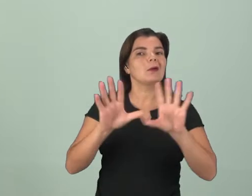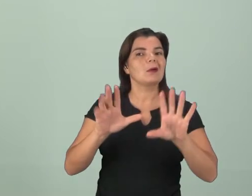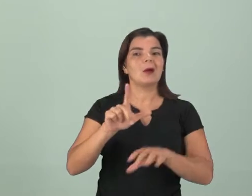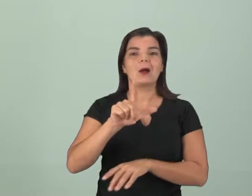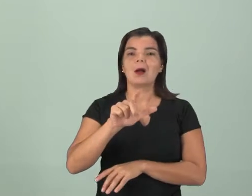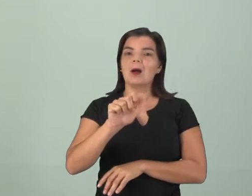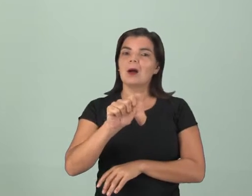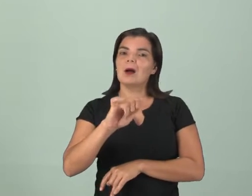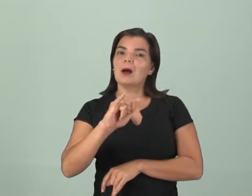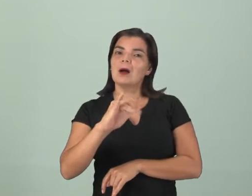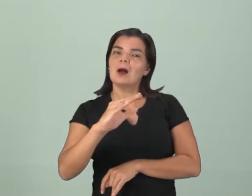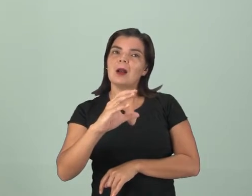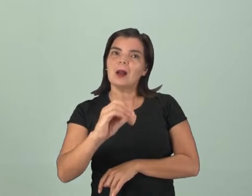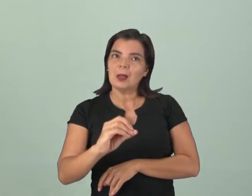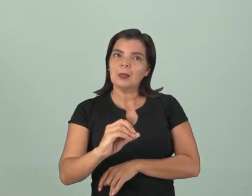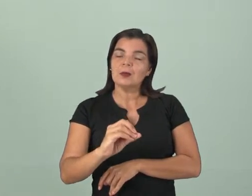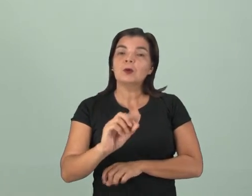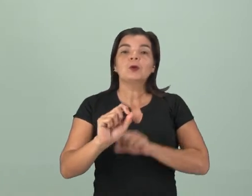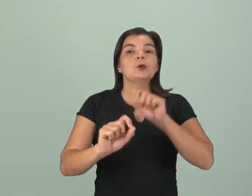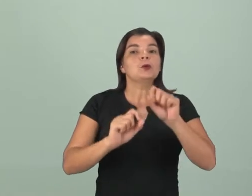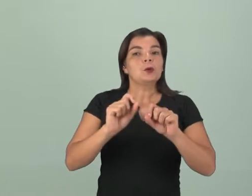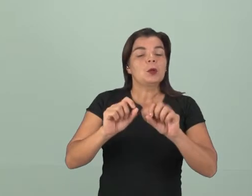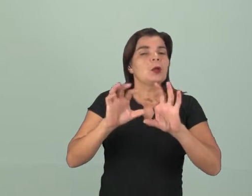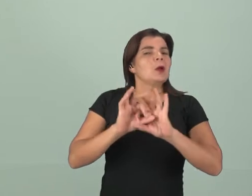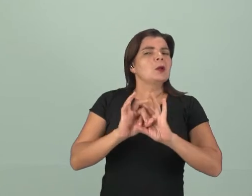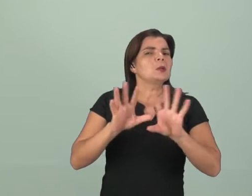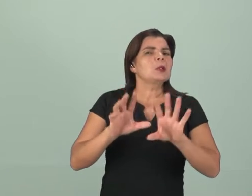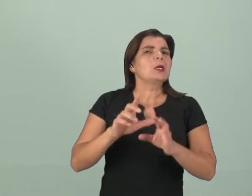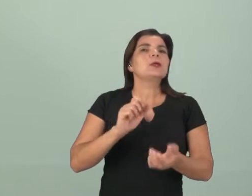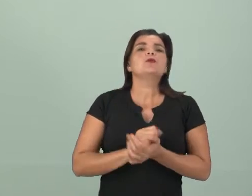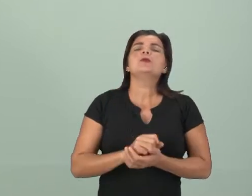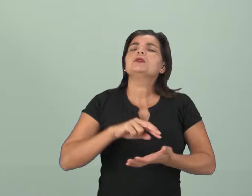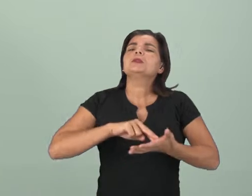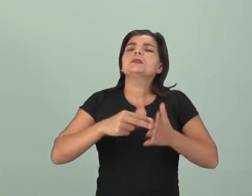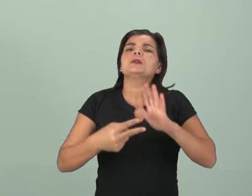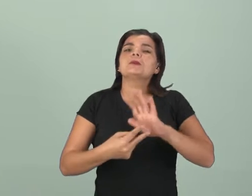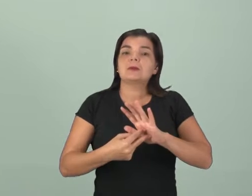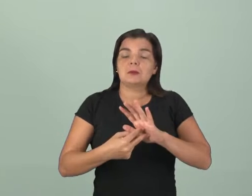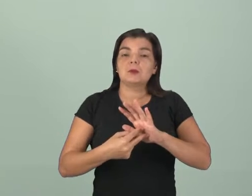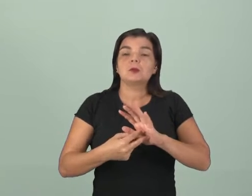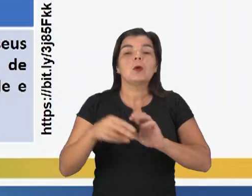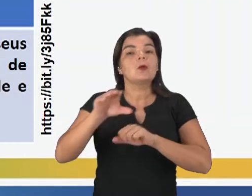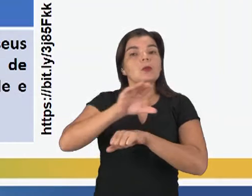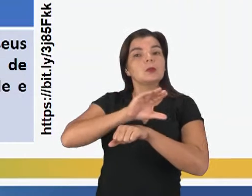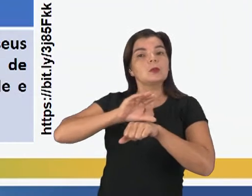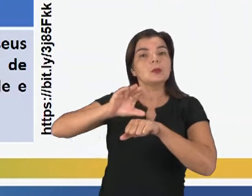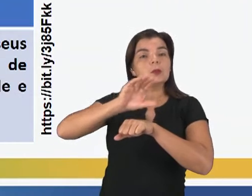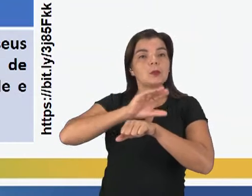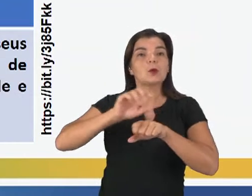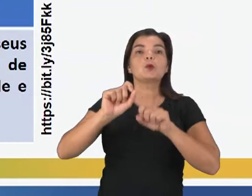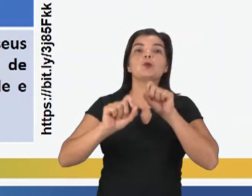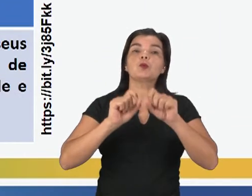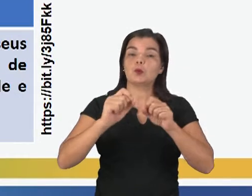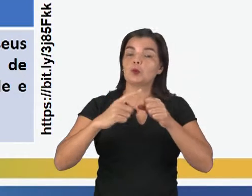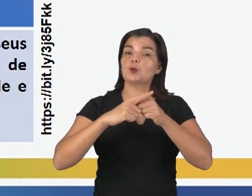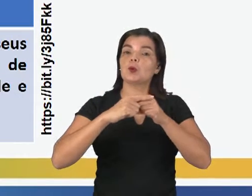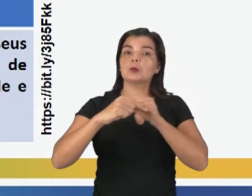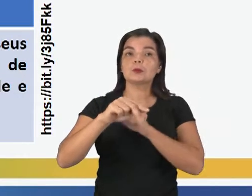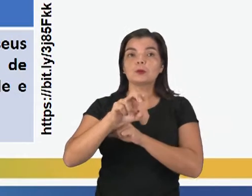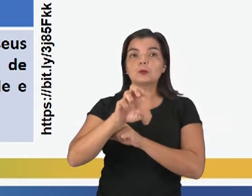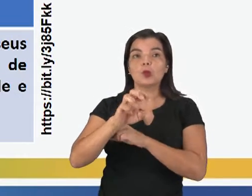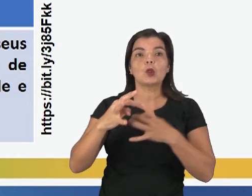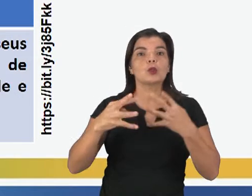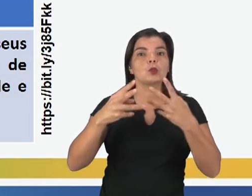a laicidade do Estado leigo. O que é um Estado laico? Na Constituição está escrito assim, no artigo